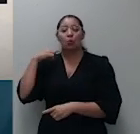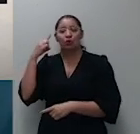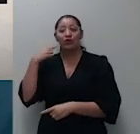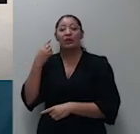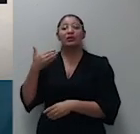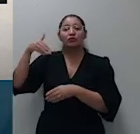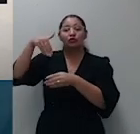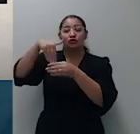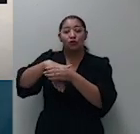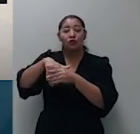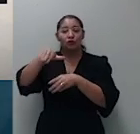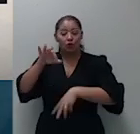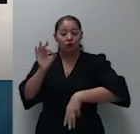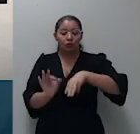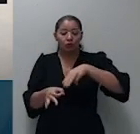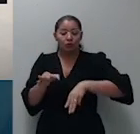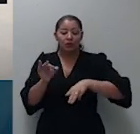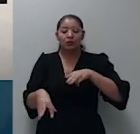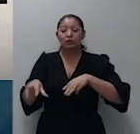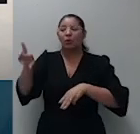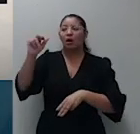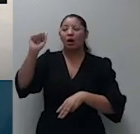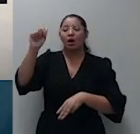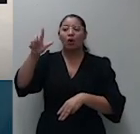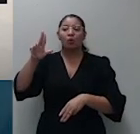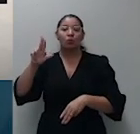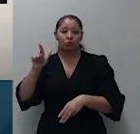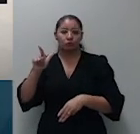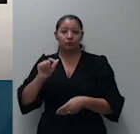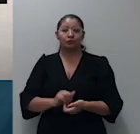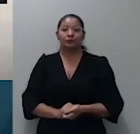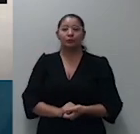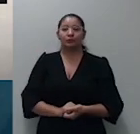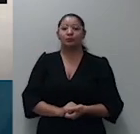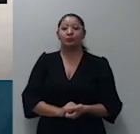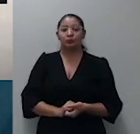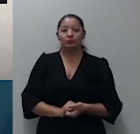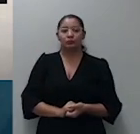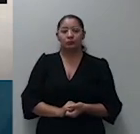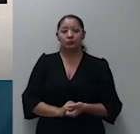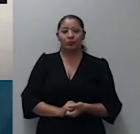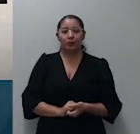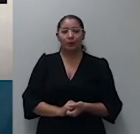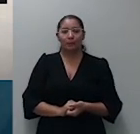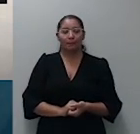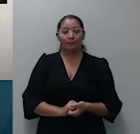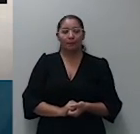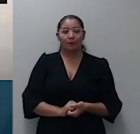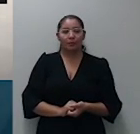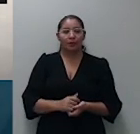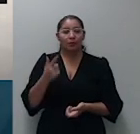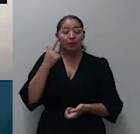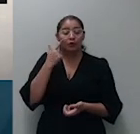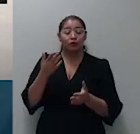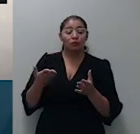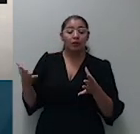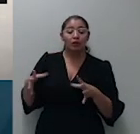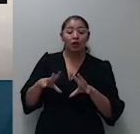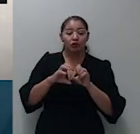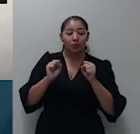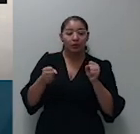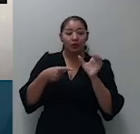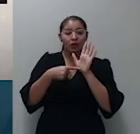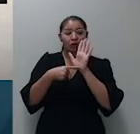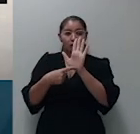Araújo relativamente a esses últimos ponto um deprentes dos autos do tribunal de origem consoante a deliberação monocrática que